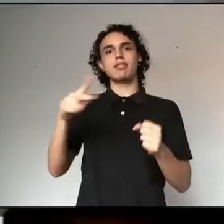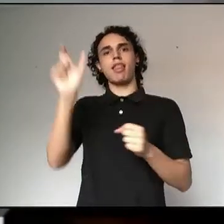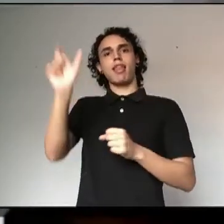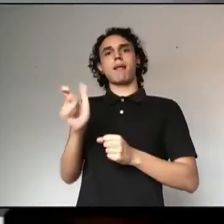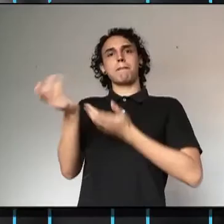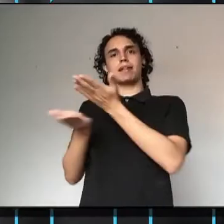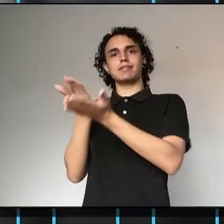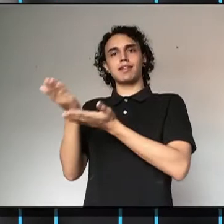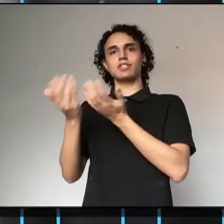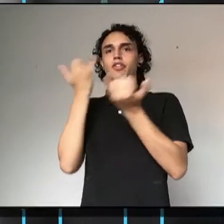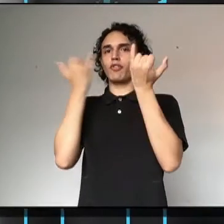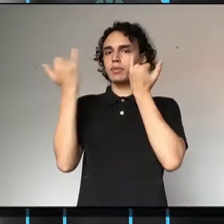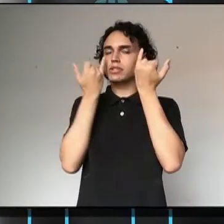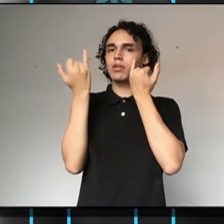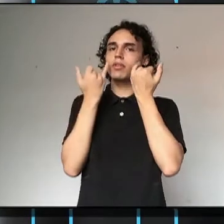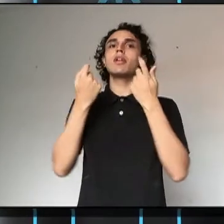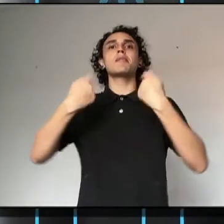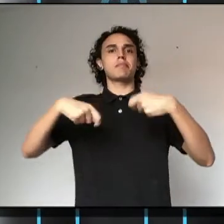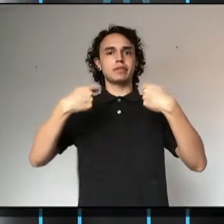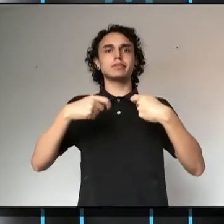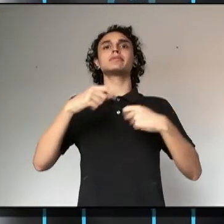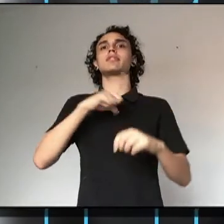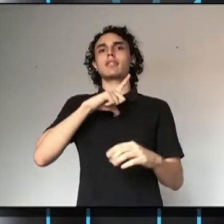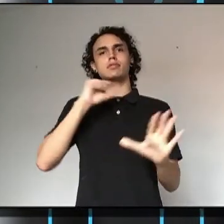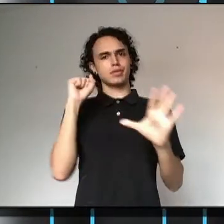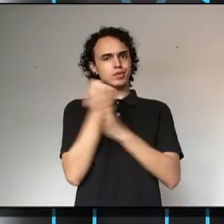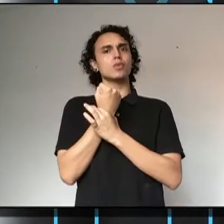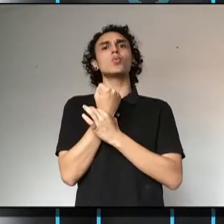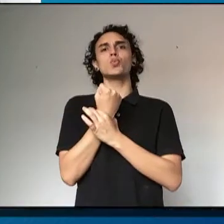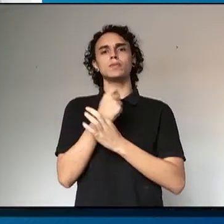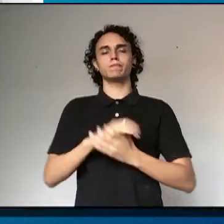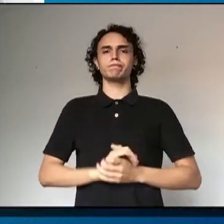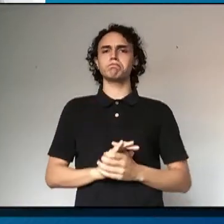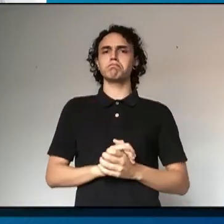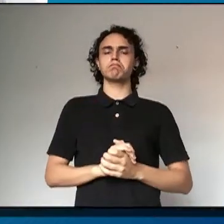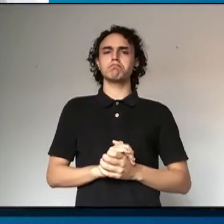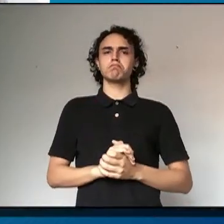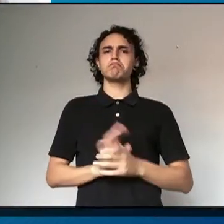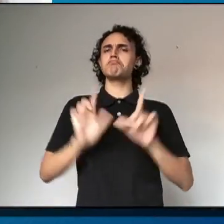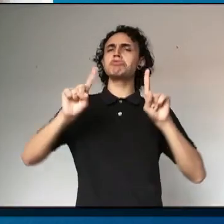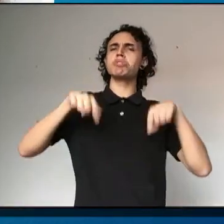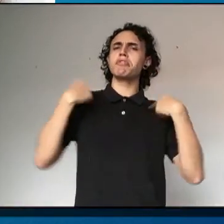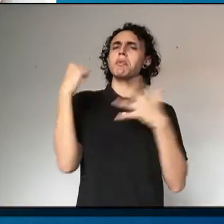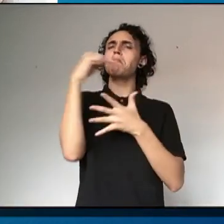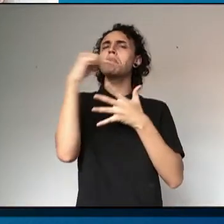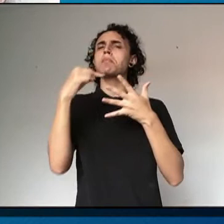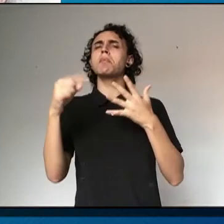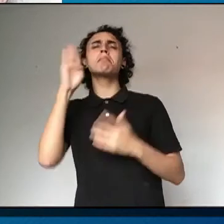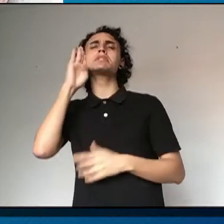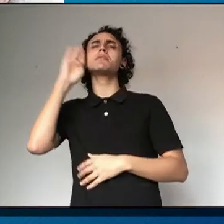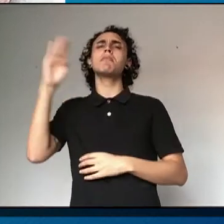informações do paciente. Então, isso também tem que ser tratado com muita segurança. Quais são os principais desafios da